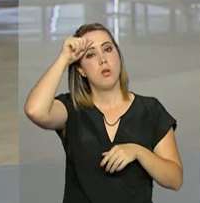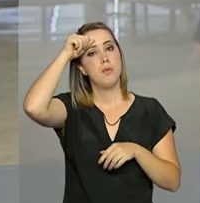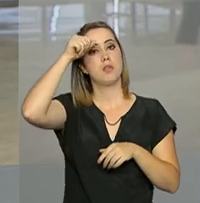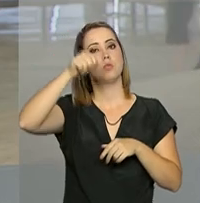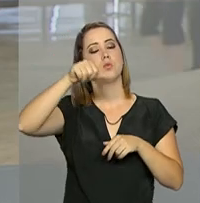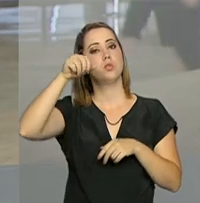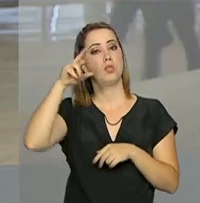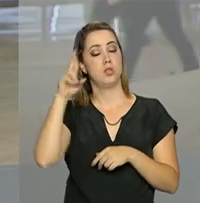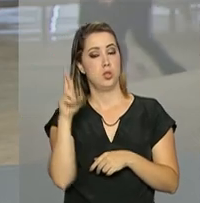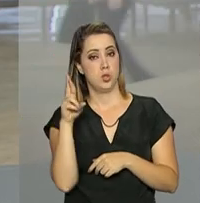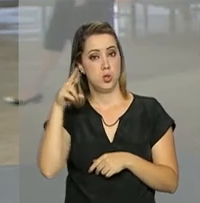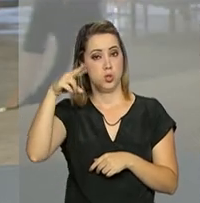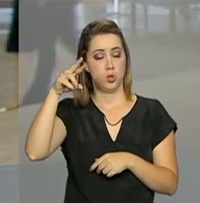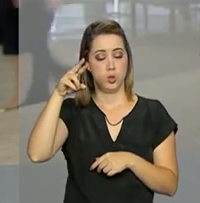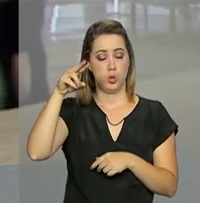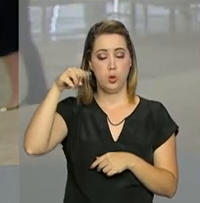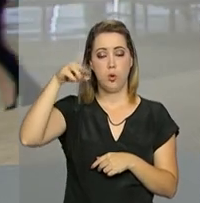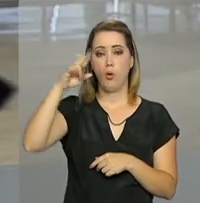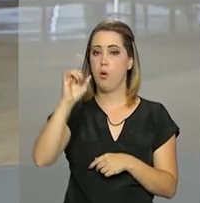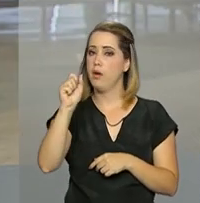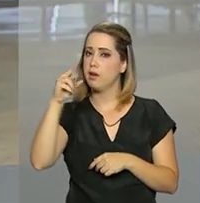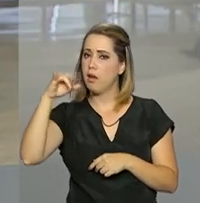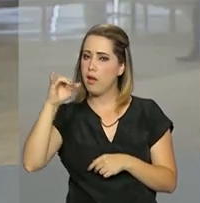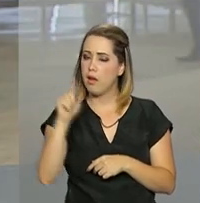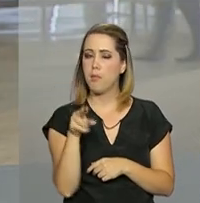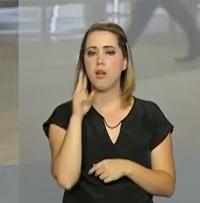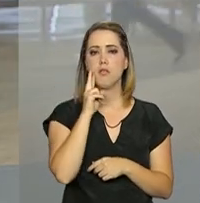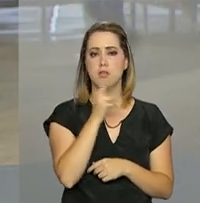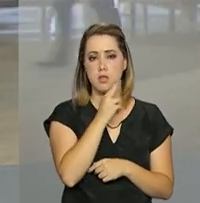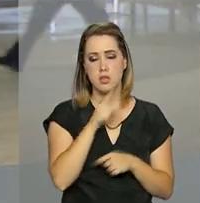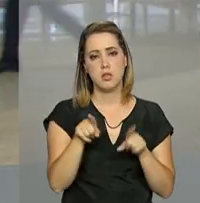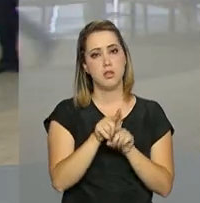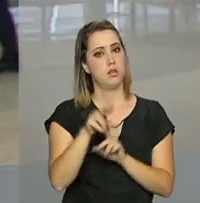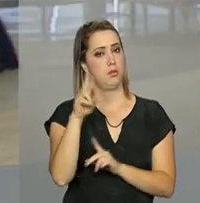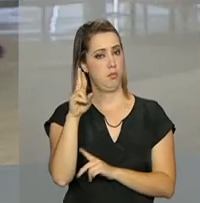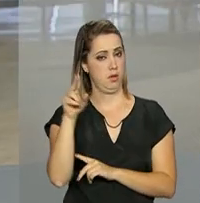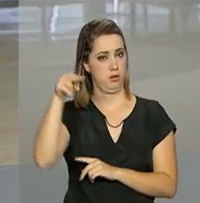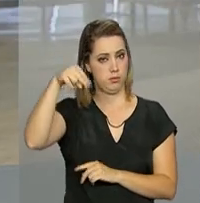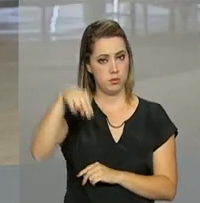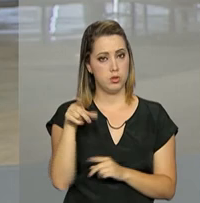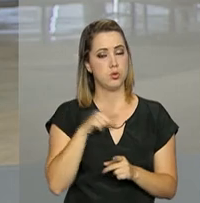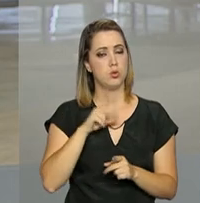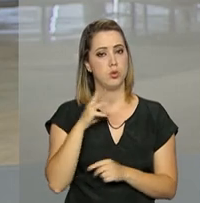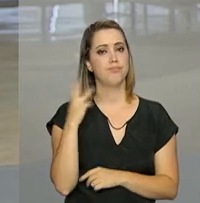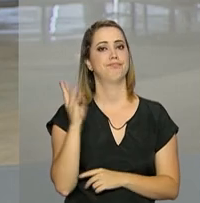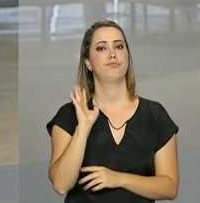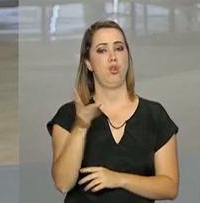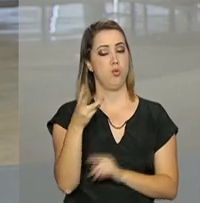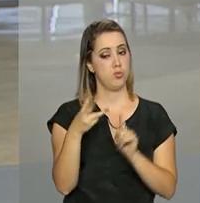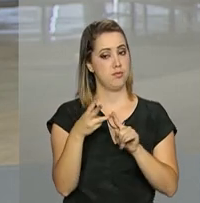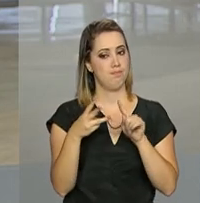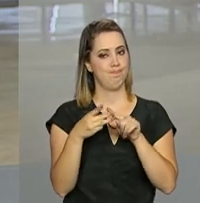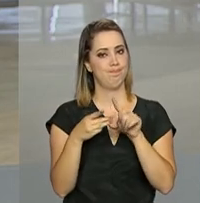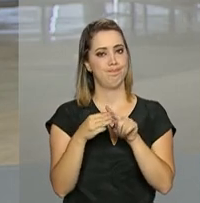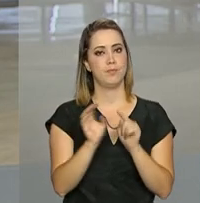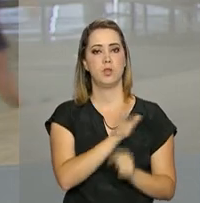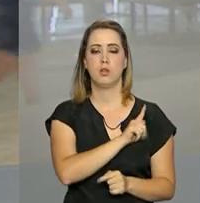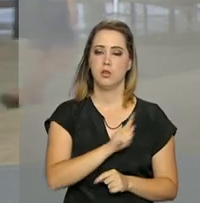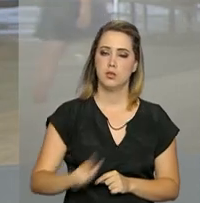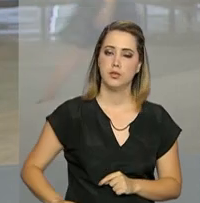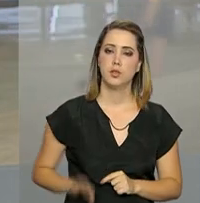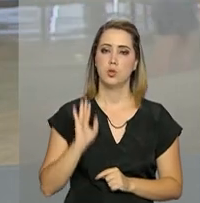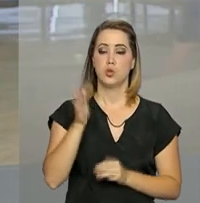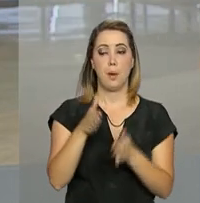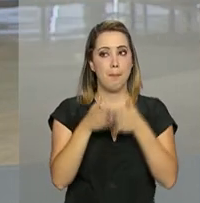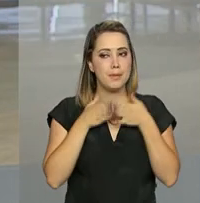Grande do Norte. Ontem à noite, os governadores desses três estados já enviaram ofícios aqui à presidência da